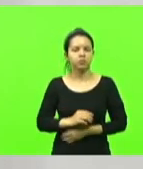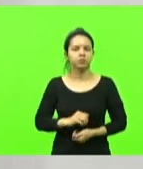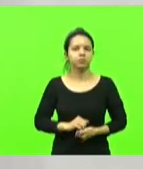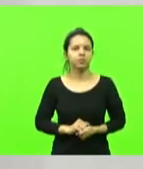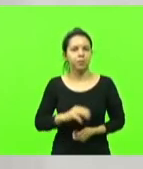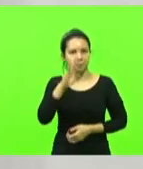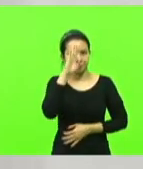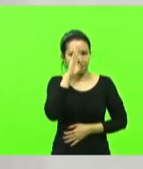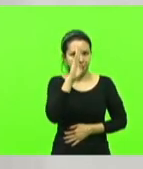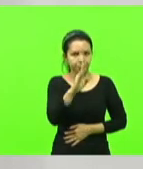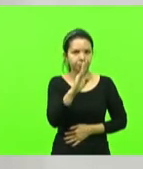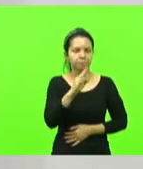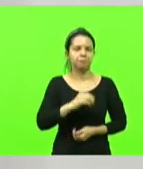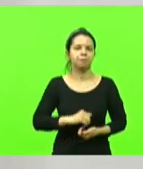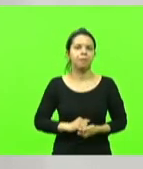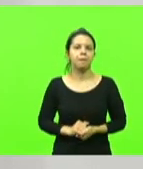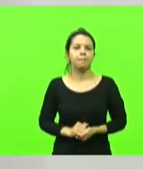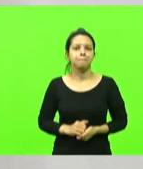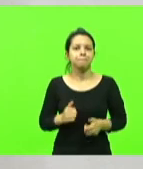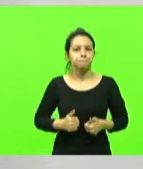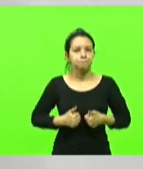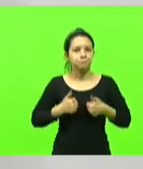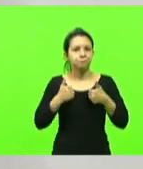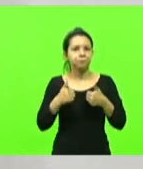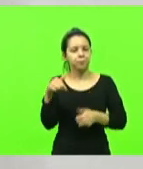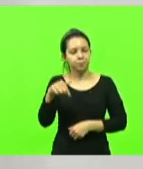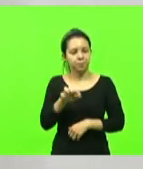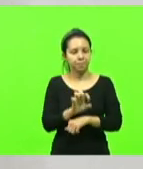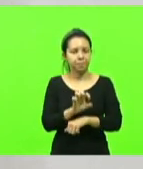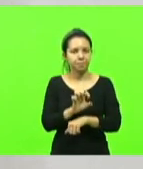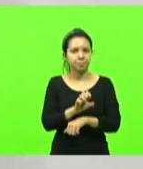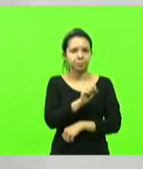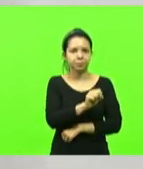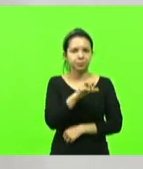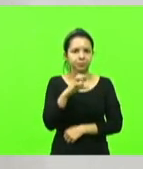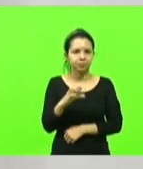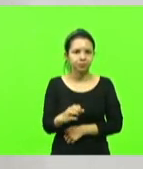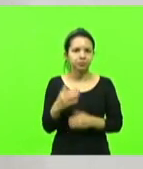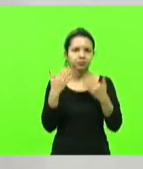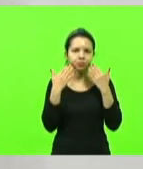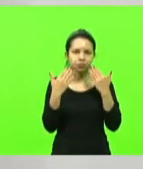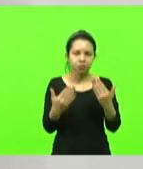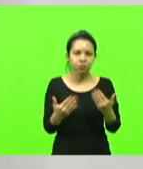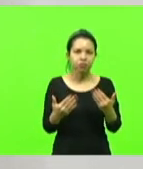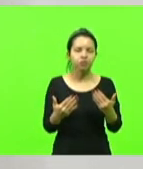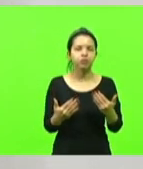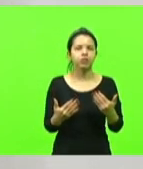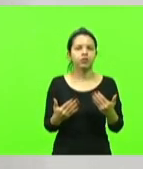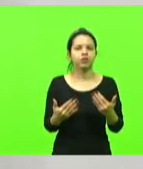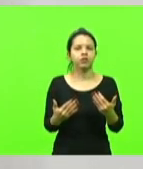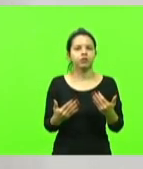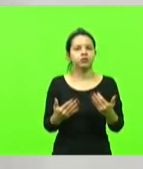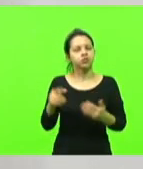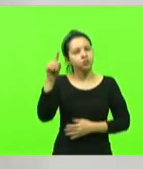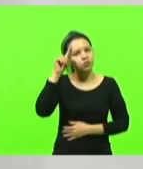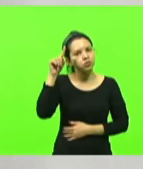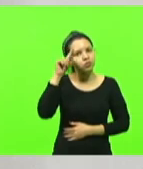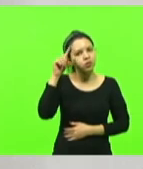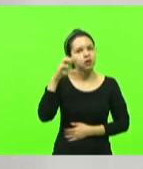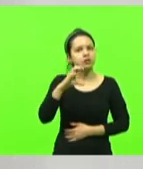principalmente um motivo de orgulho para aqui, para Santa Catarina. Mostrou que veio cada dia nessa CPI,